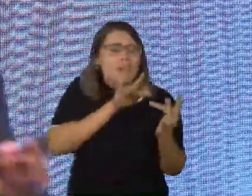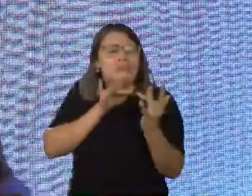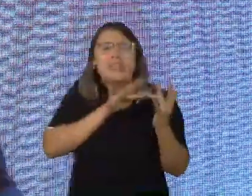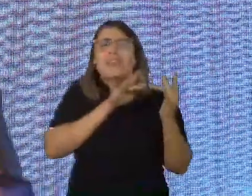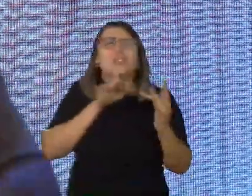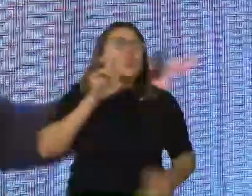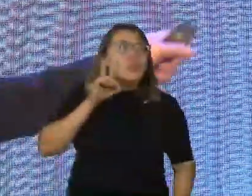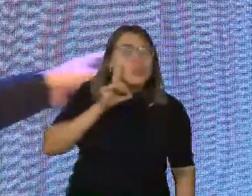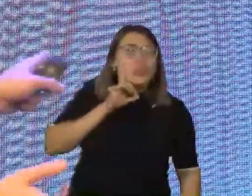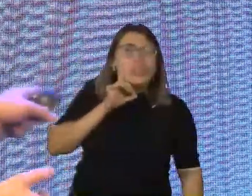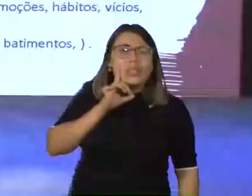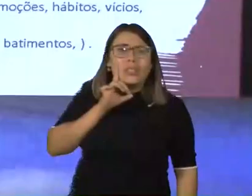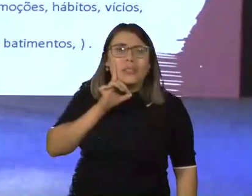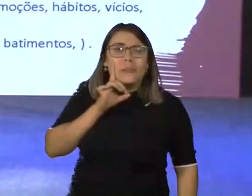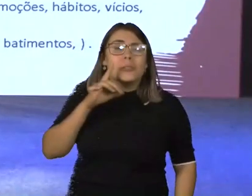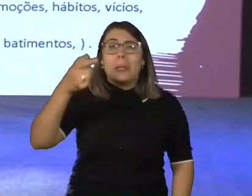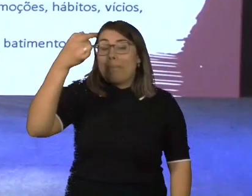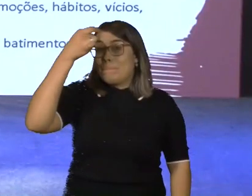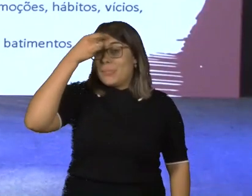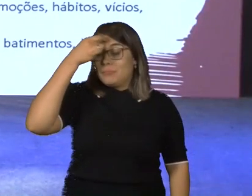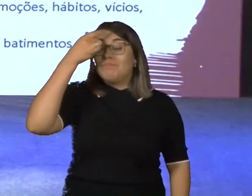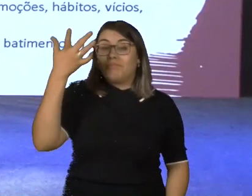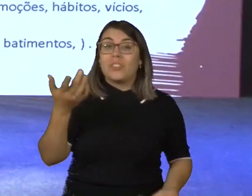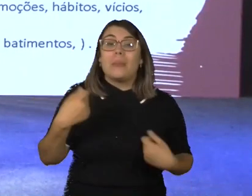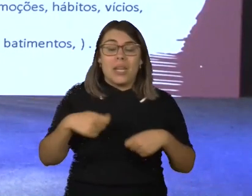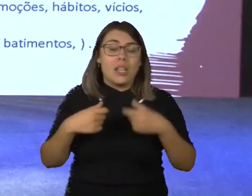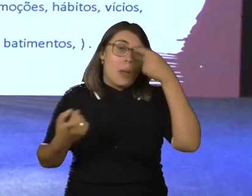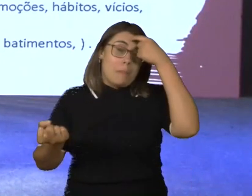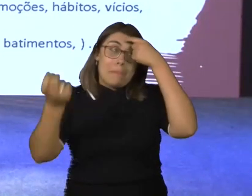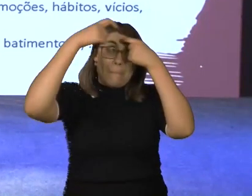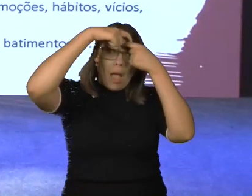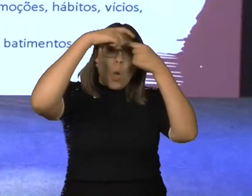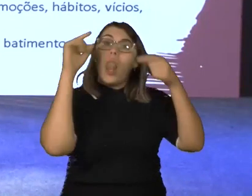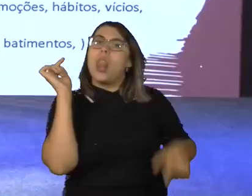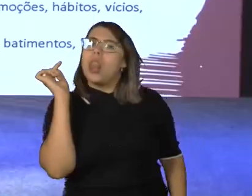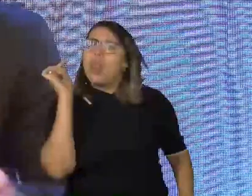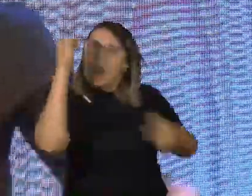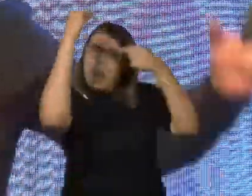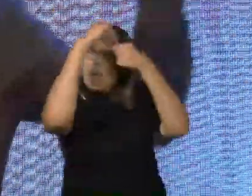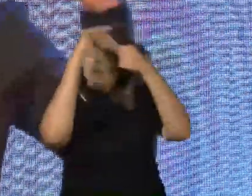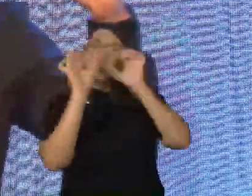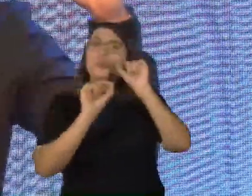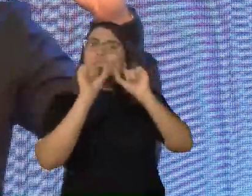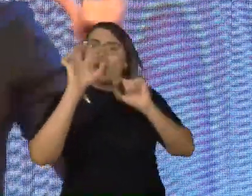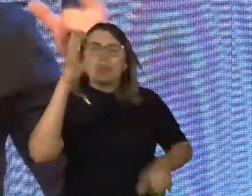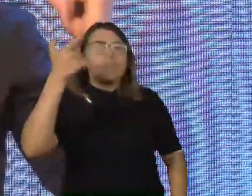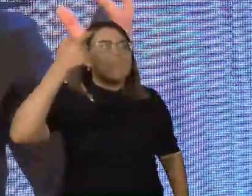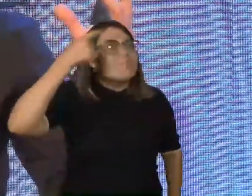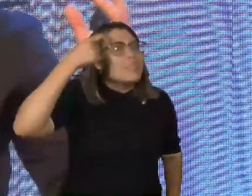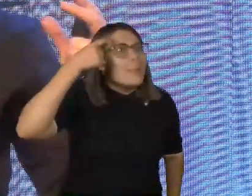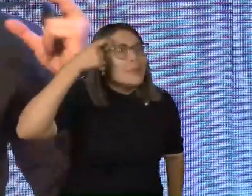todos os dias. E essa é a nossa mente subconsciente. É lá que todos os nossos pensamentos, o são pensamentos?